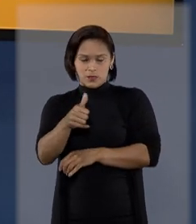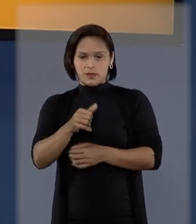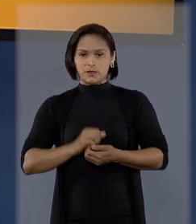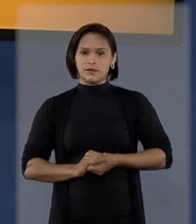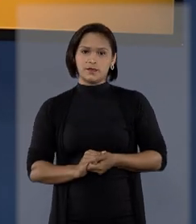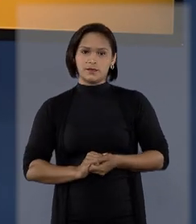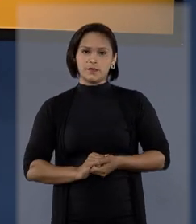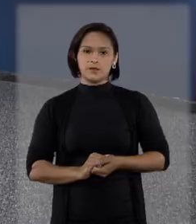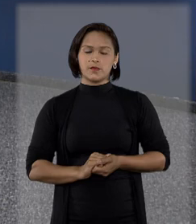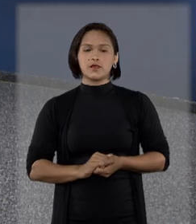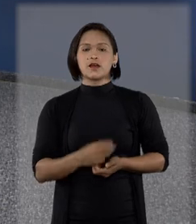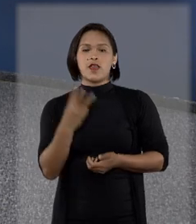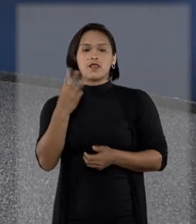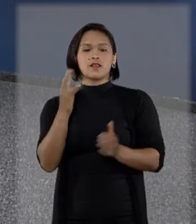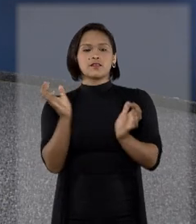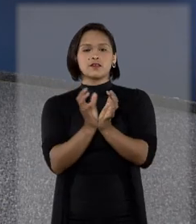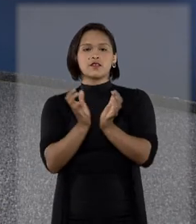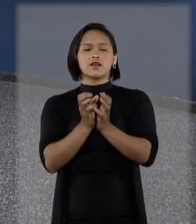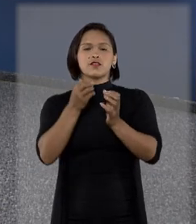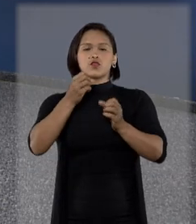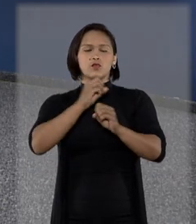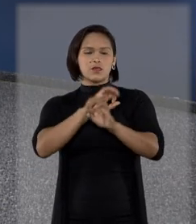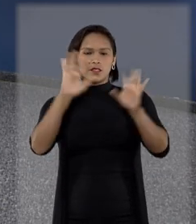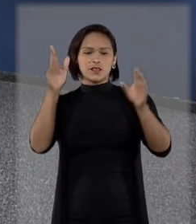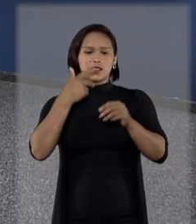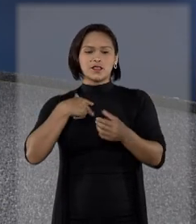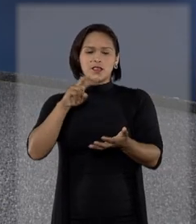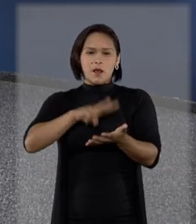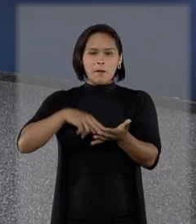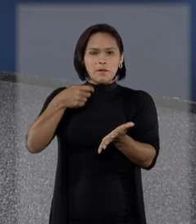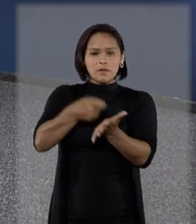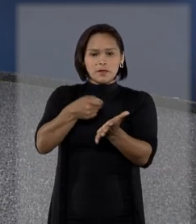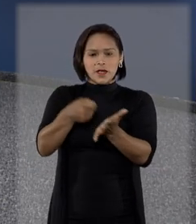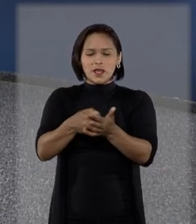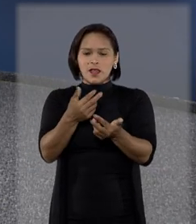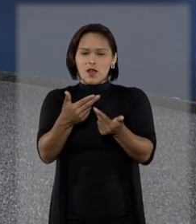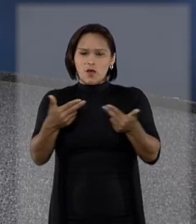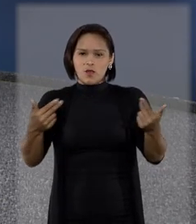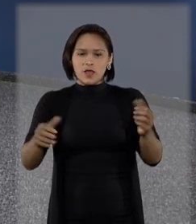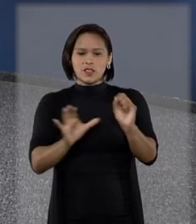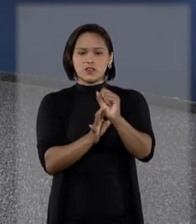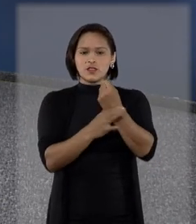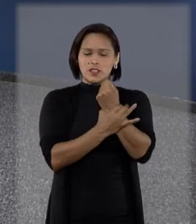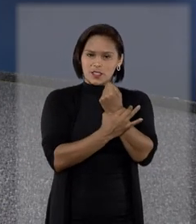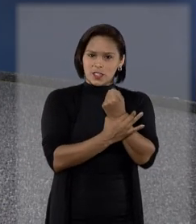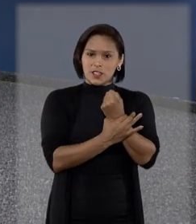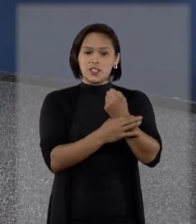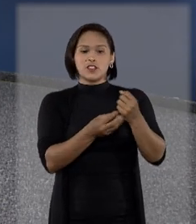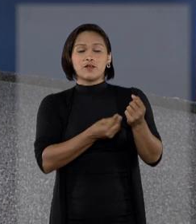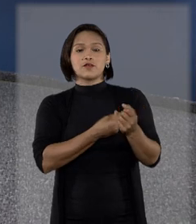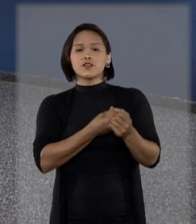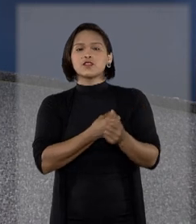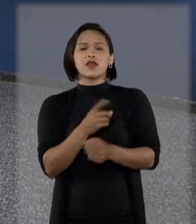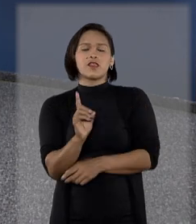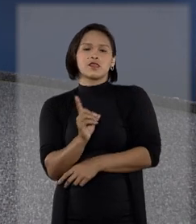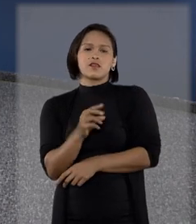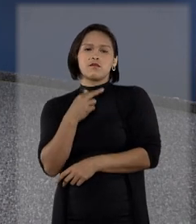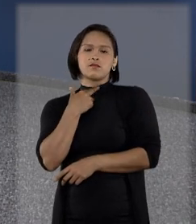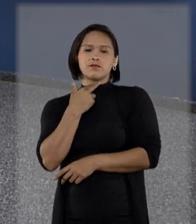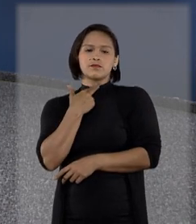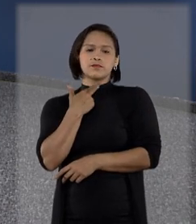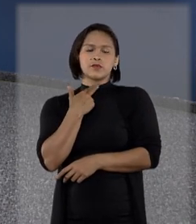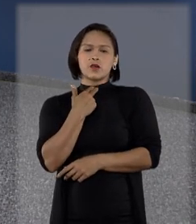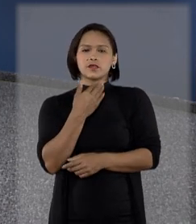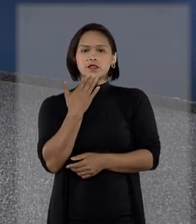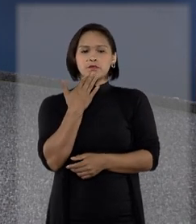Notícias. Terceira turma esclarece que a prestação de contas da venda de objeto de garantia fiduciária não